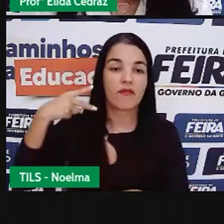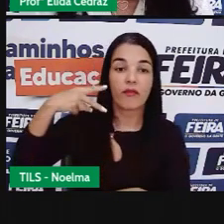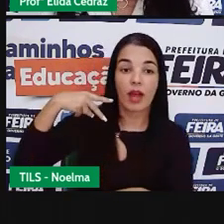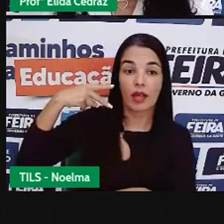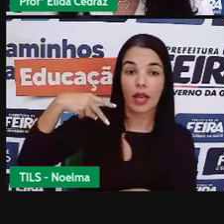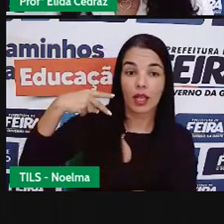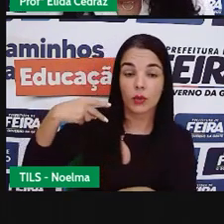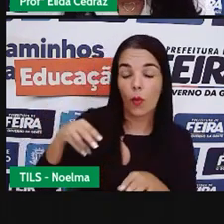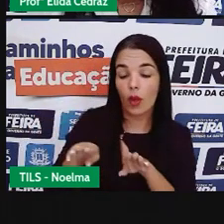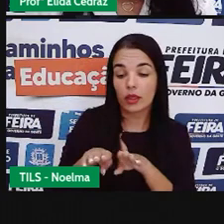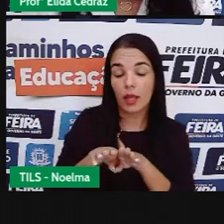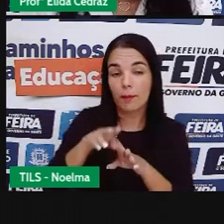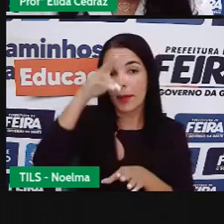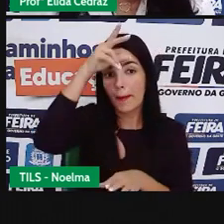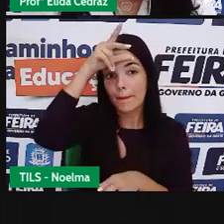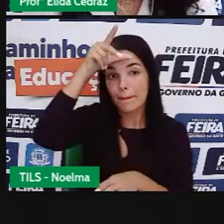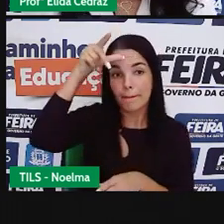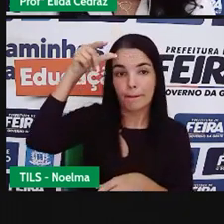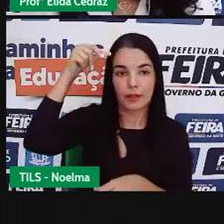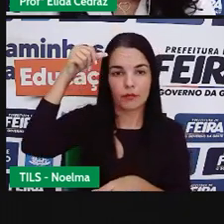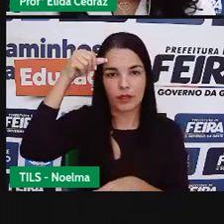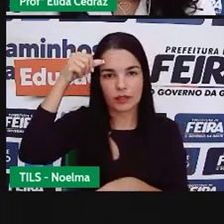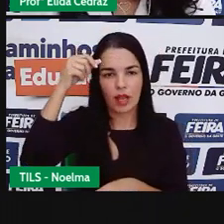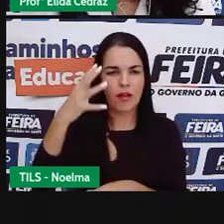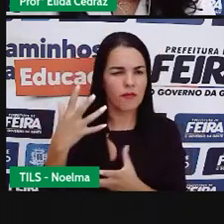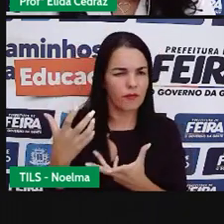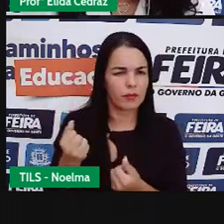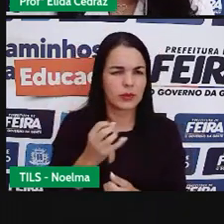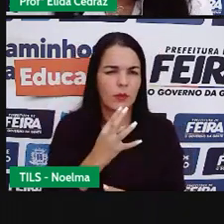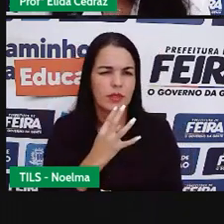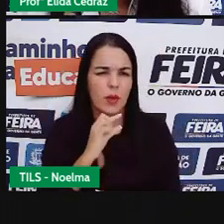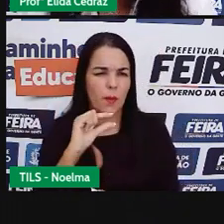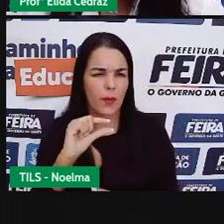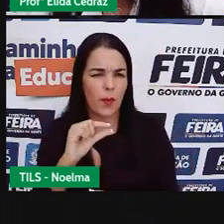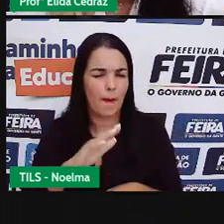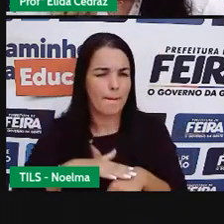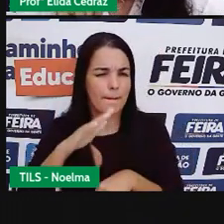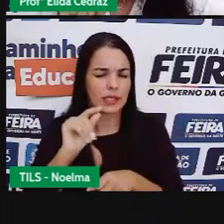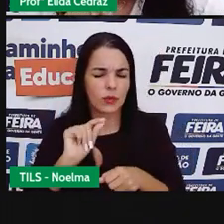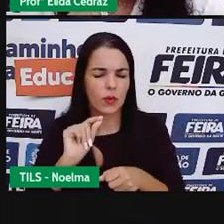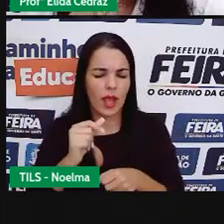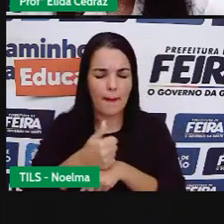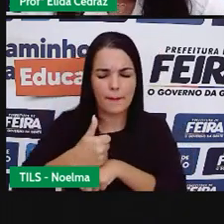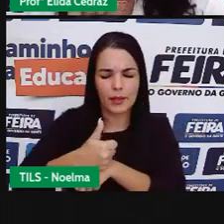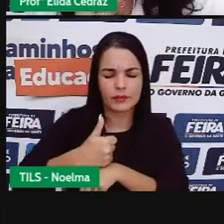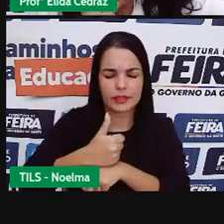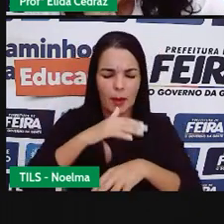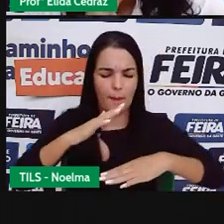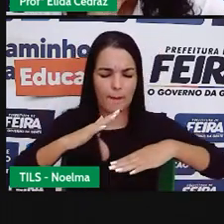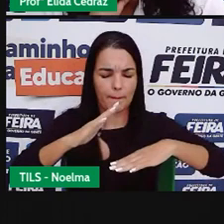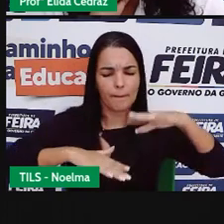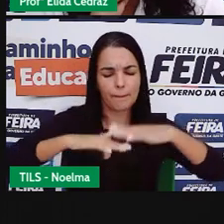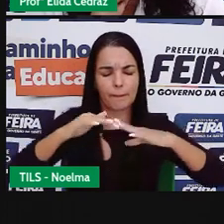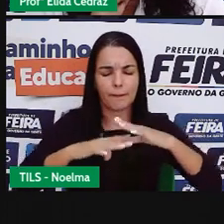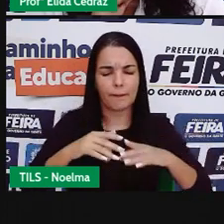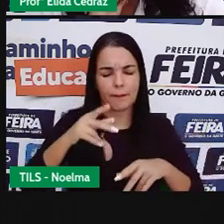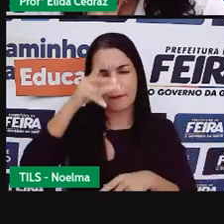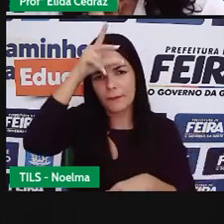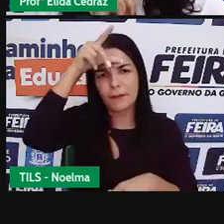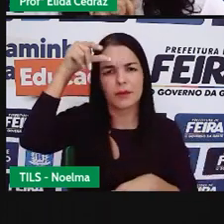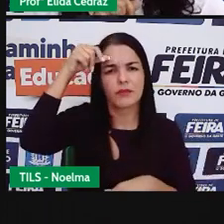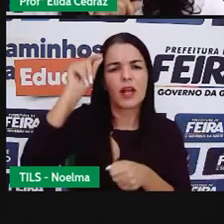cidade. Vamos conhecer um pouco mais sobre as funções de prefeito? O que você acha que um prefeito faz?